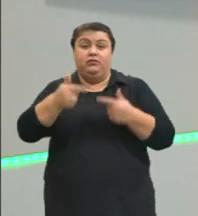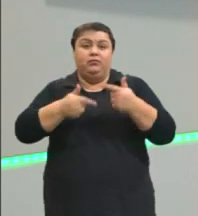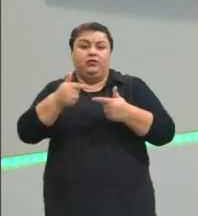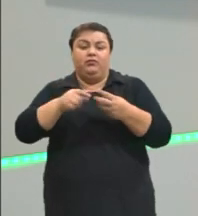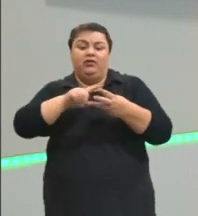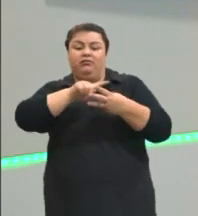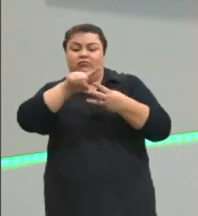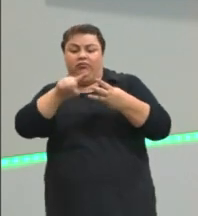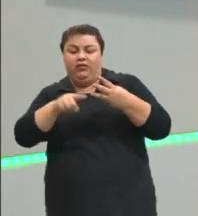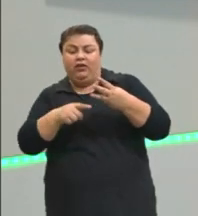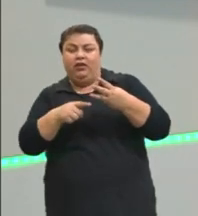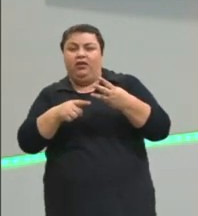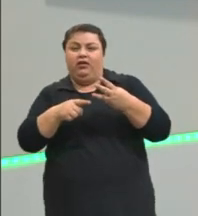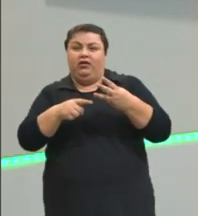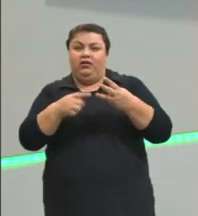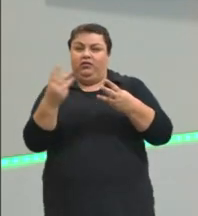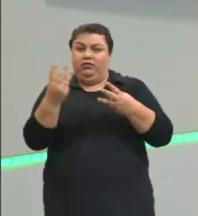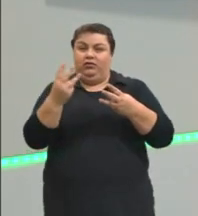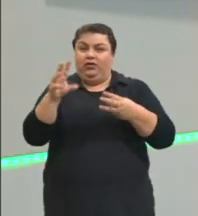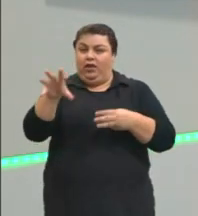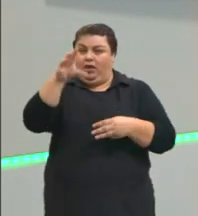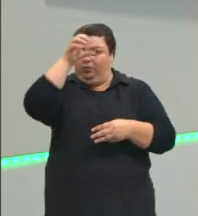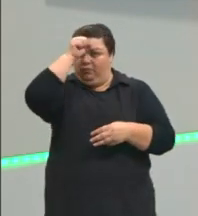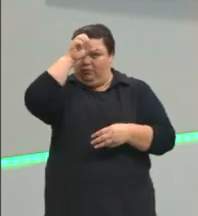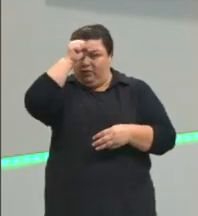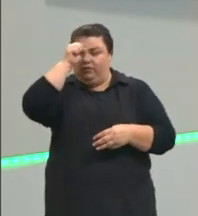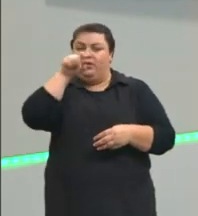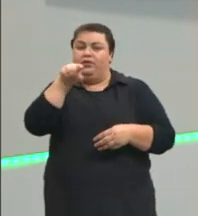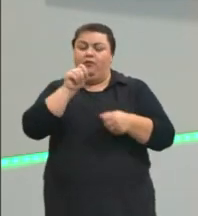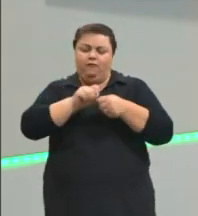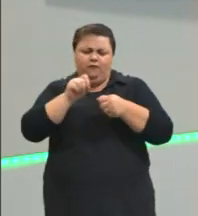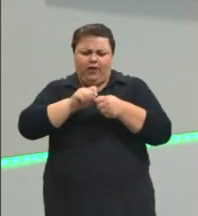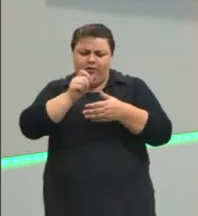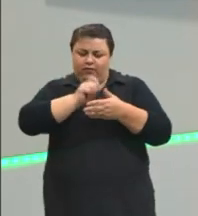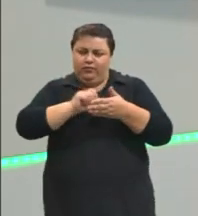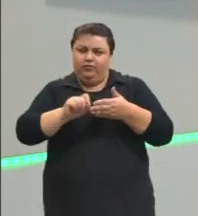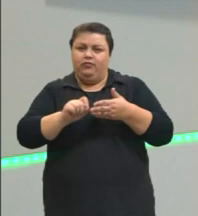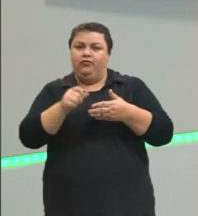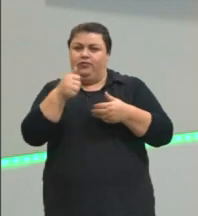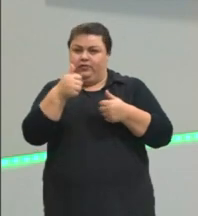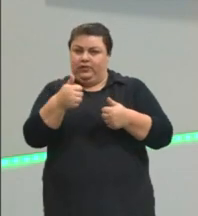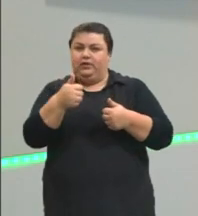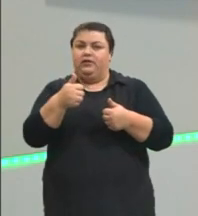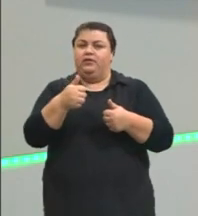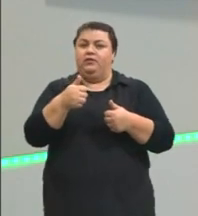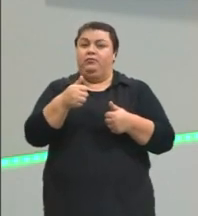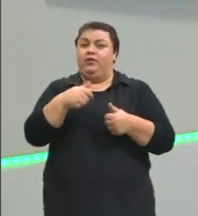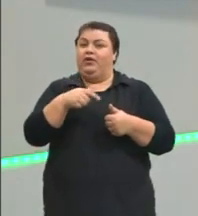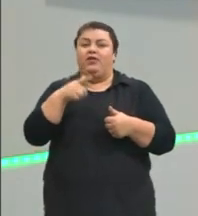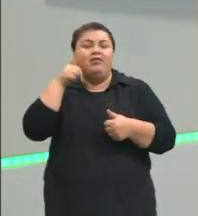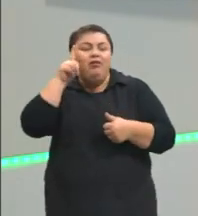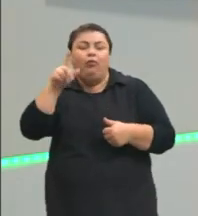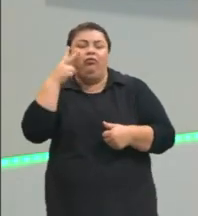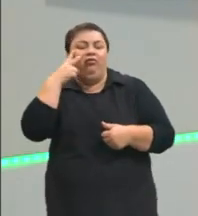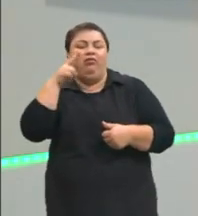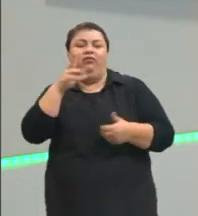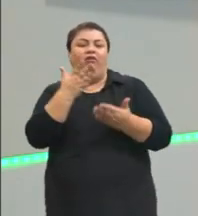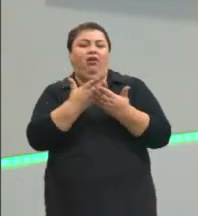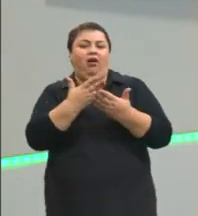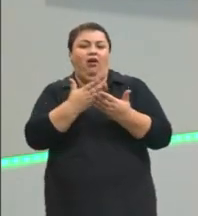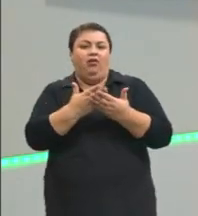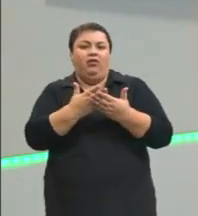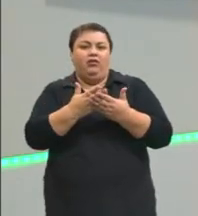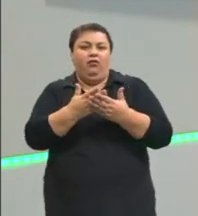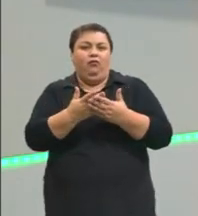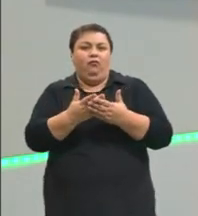as três maneiras de aprendizado. Então, façam as anotações de vocês. Para quem não assistiu, retoma lá na primeira